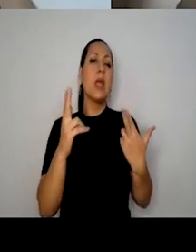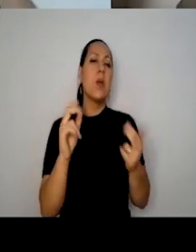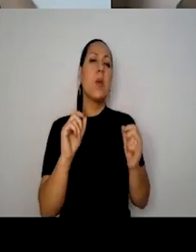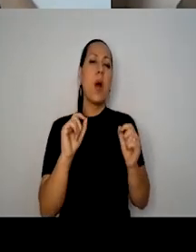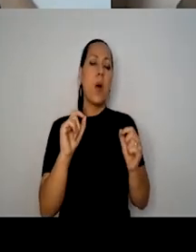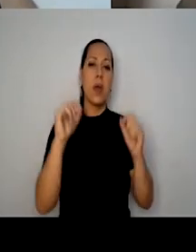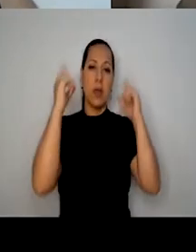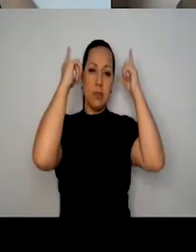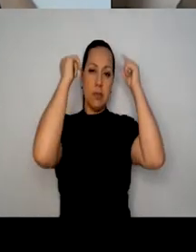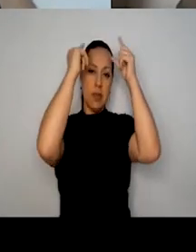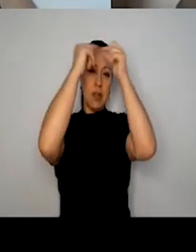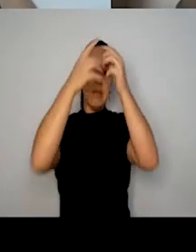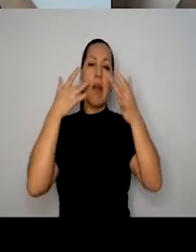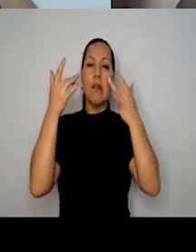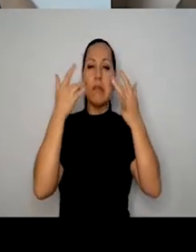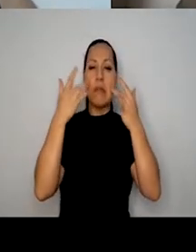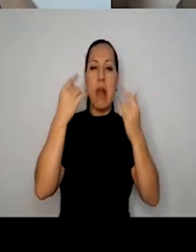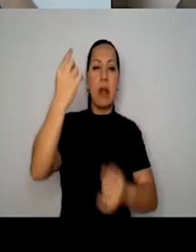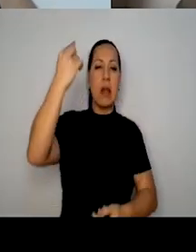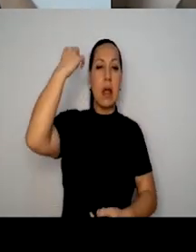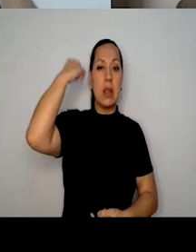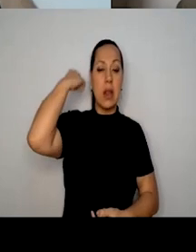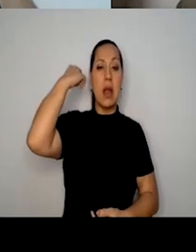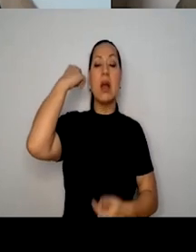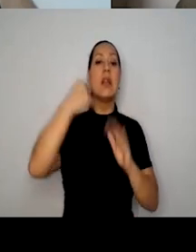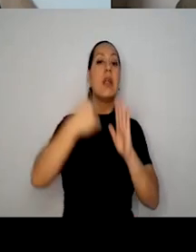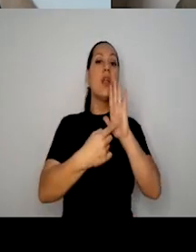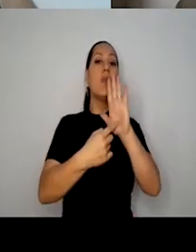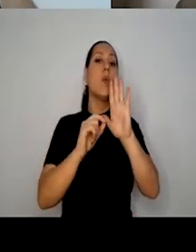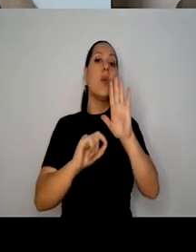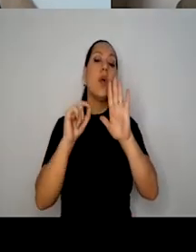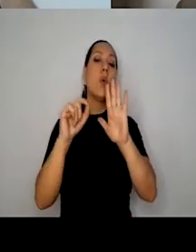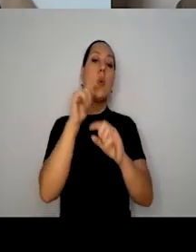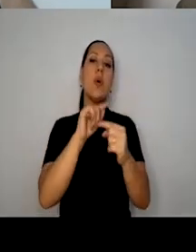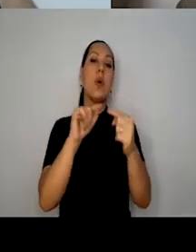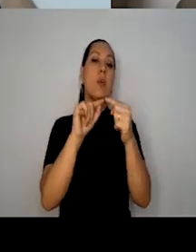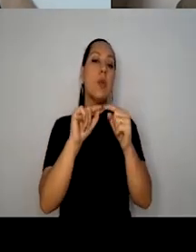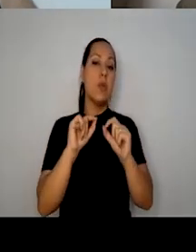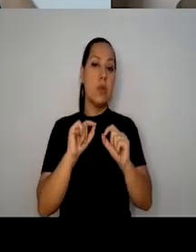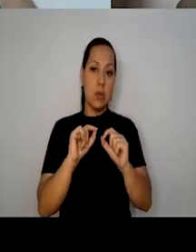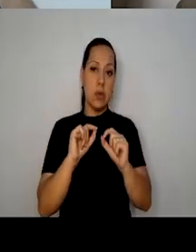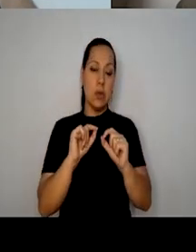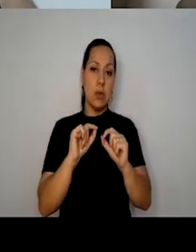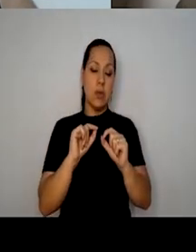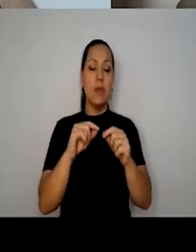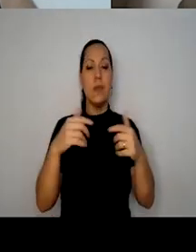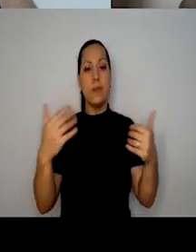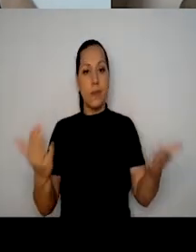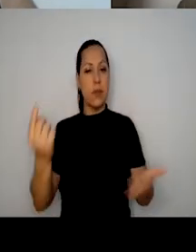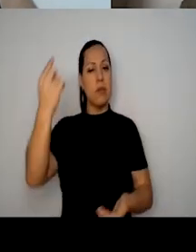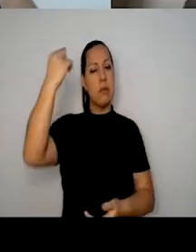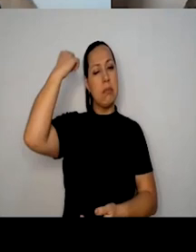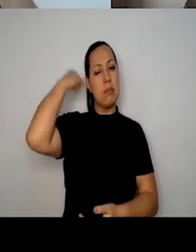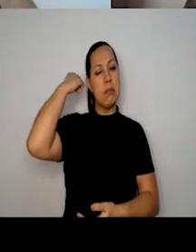tinha a função também de, dentro da sociedade, né, da